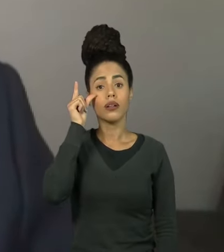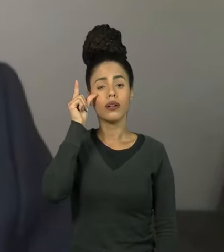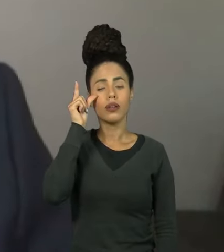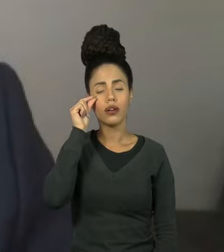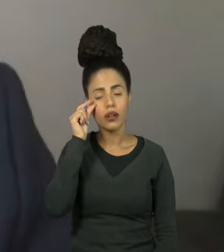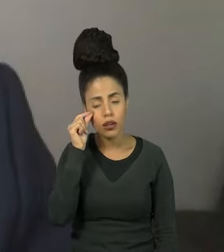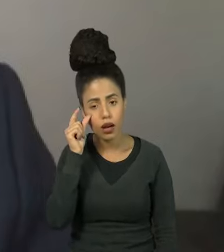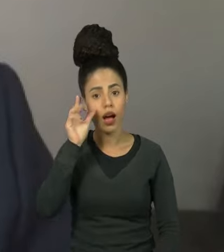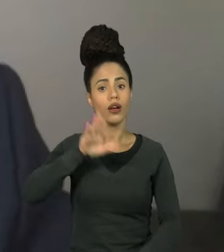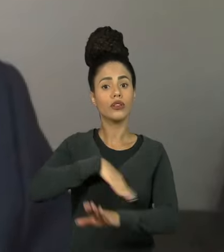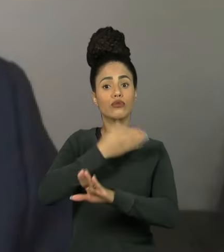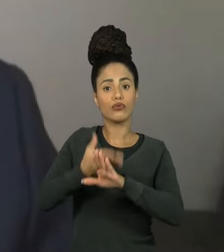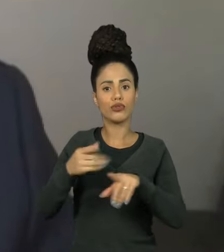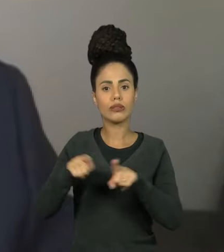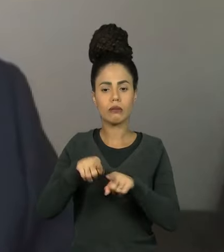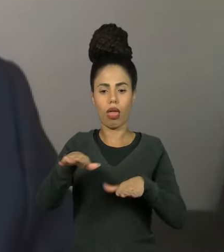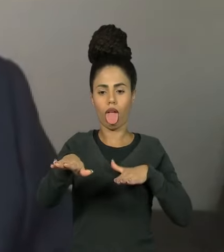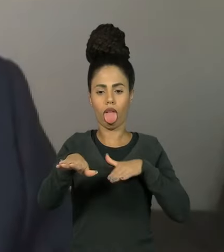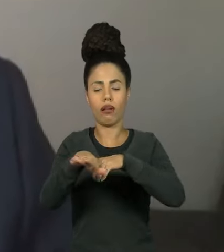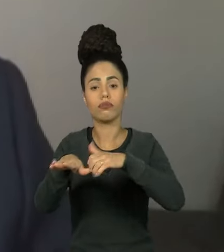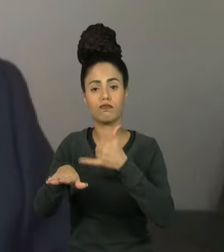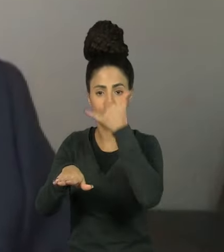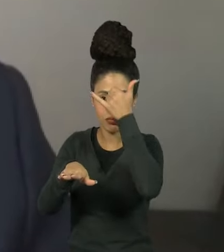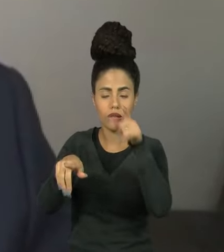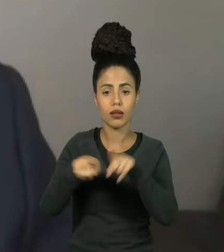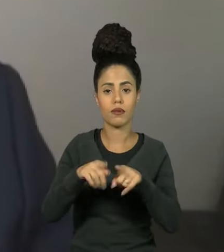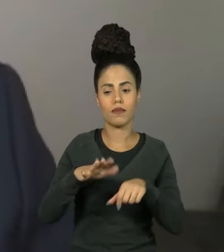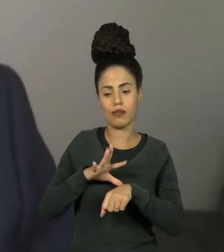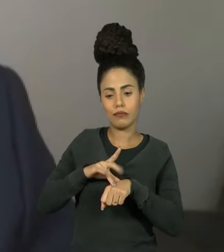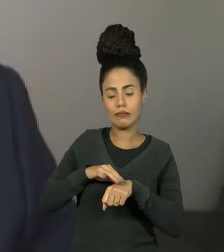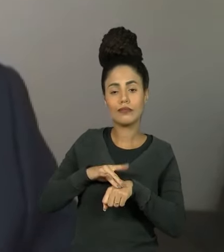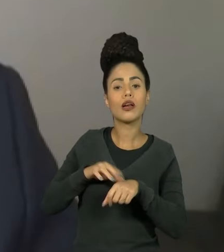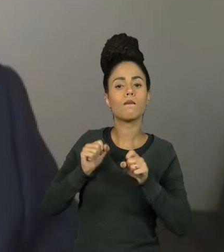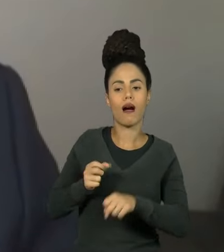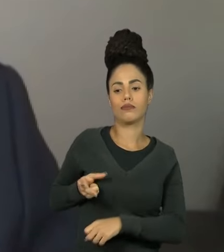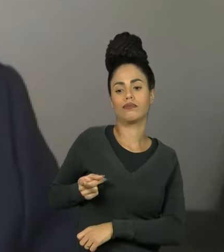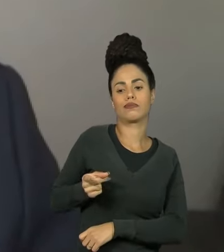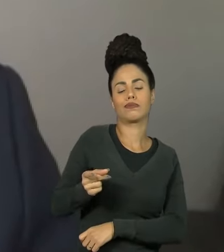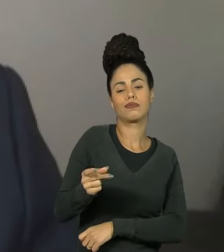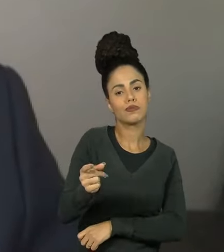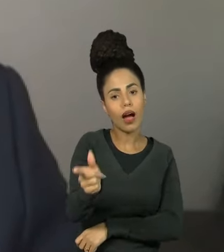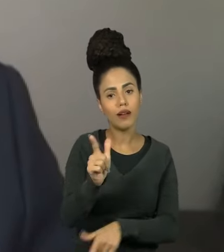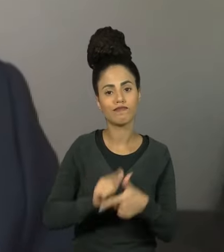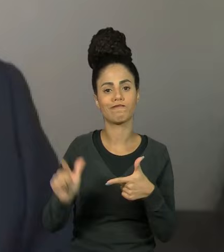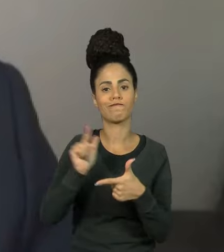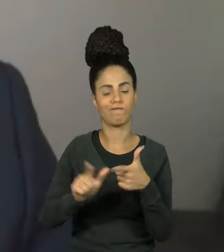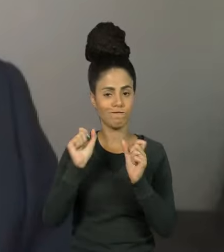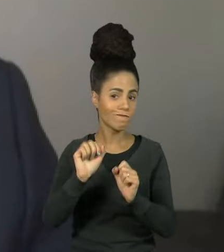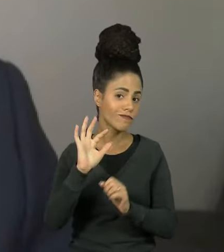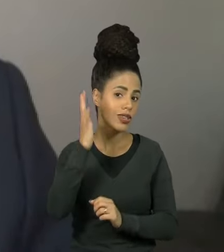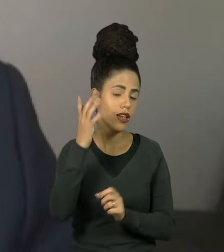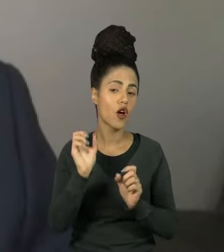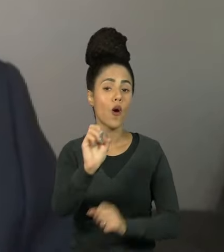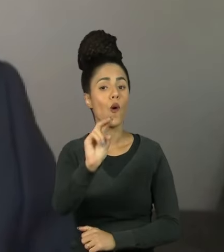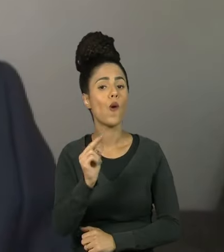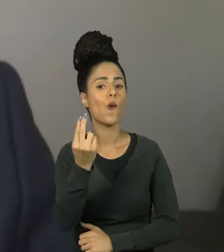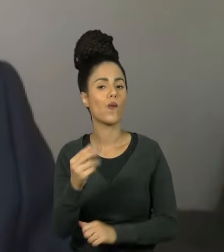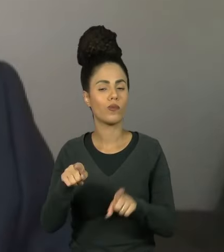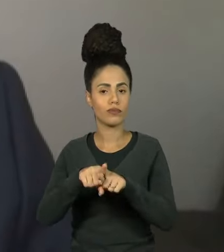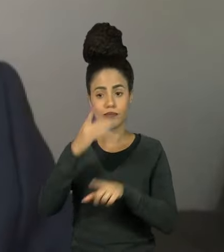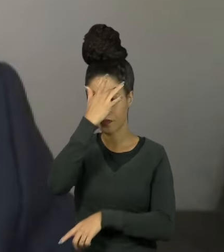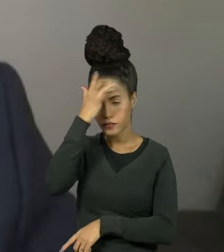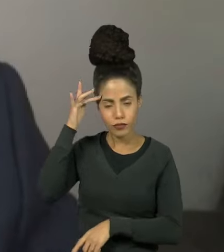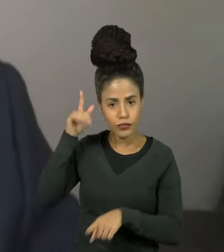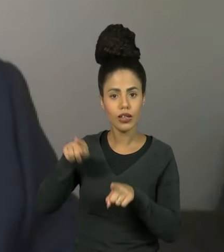de acidentes. Pacientes com doenças crônicas podem descompensar do quadro clínico, como até mesmo pacientes que têm